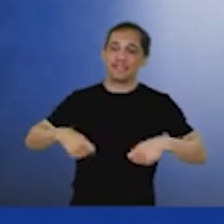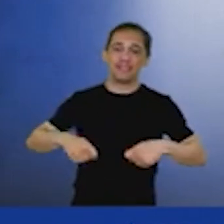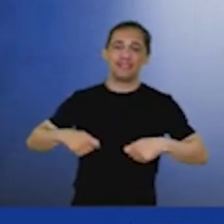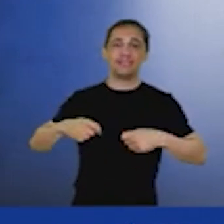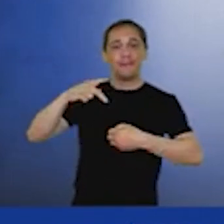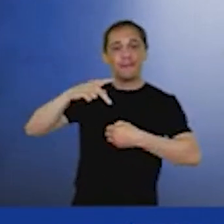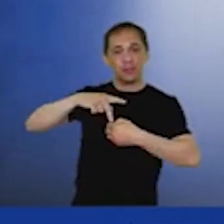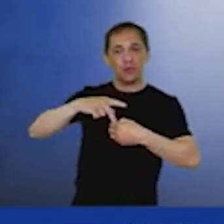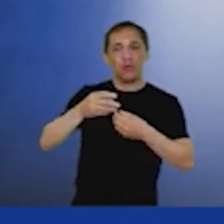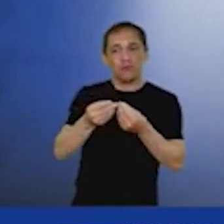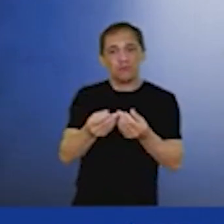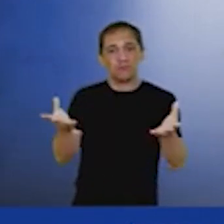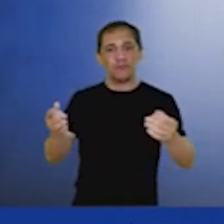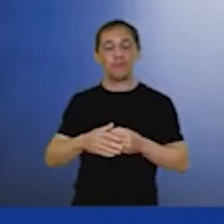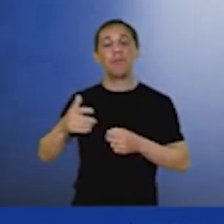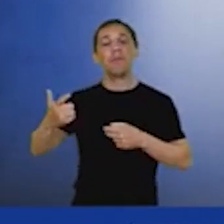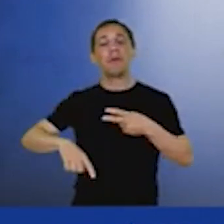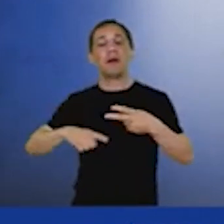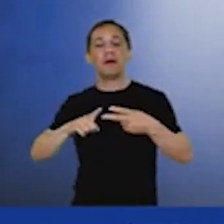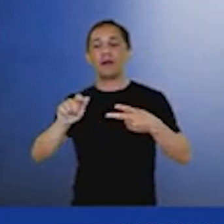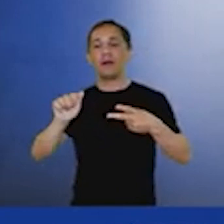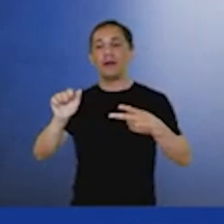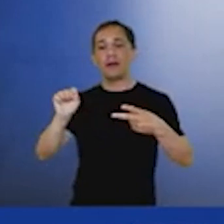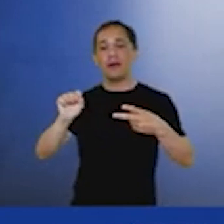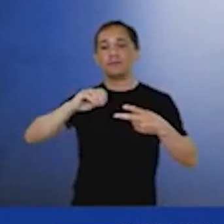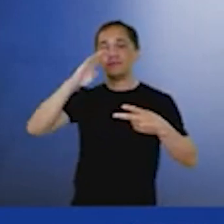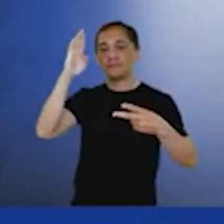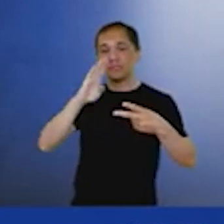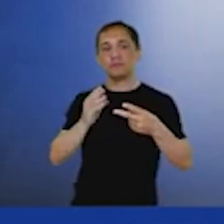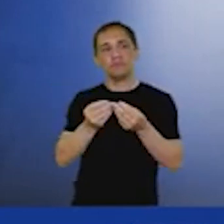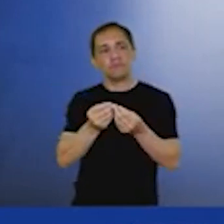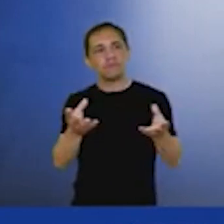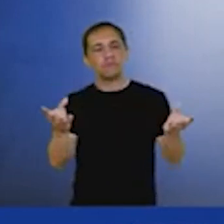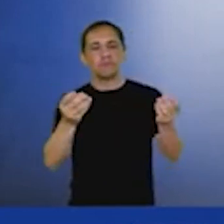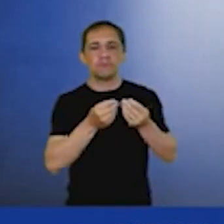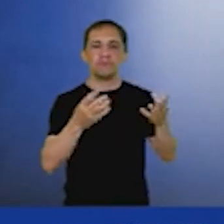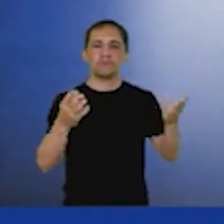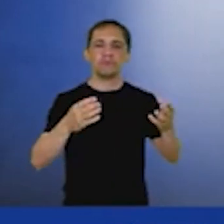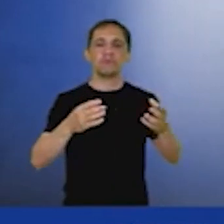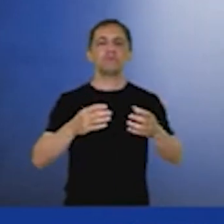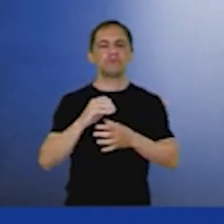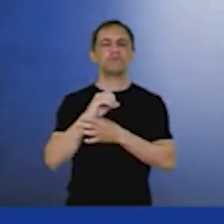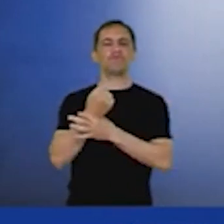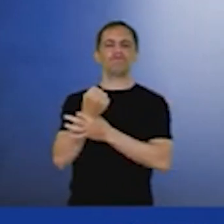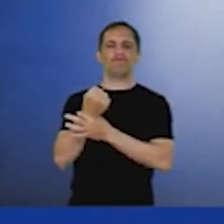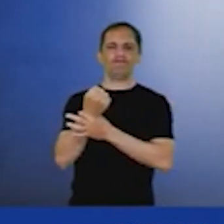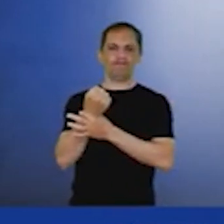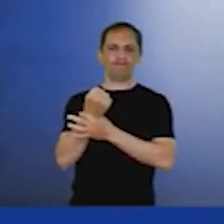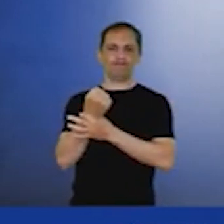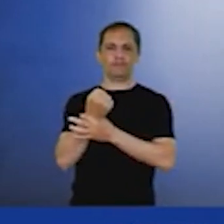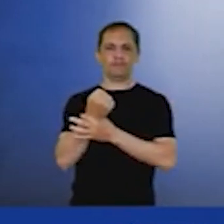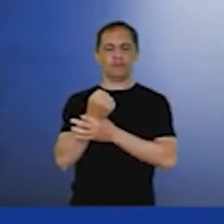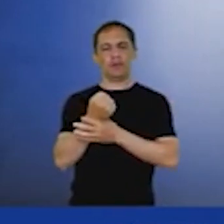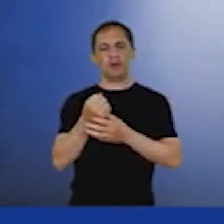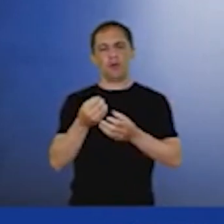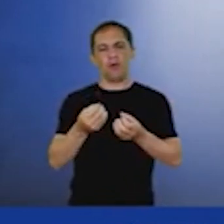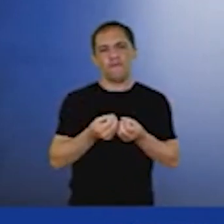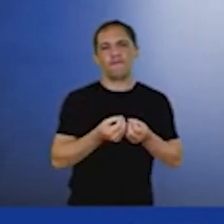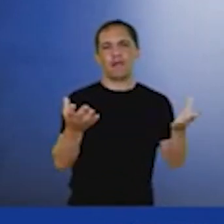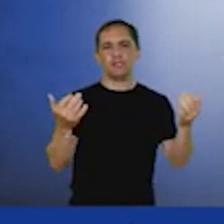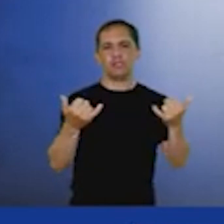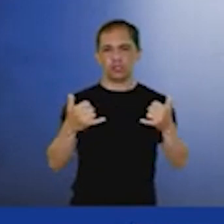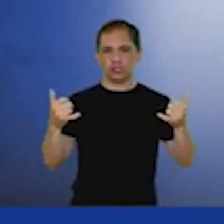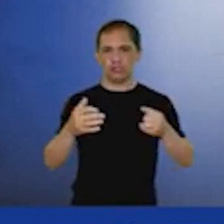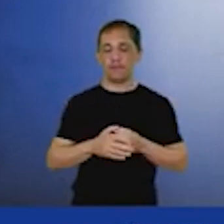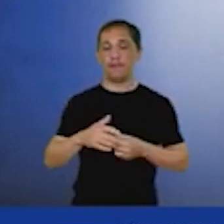entrega gás no Brasil, garantindo a segurança da matriz elétrica brasileira. A terceira contribuição, investe